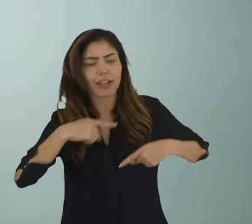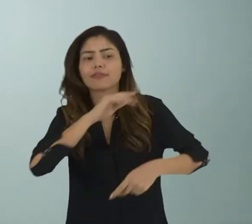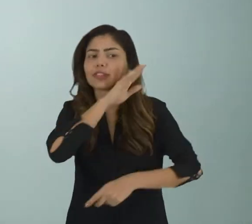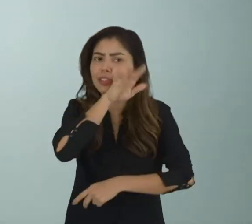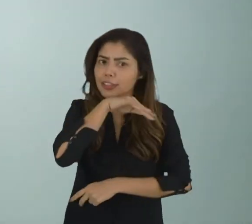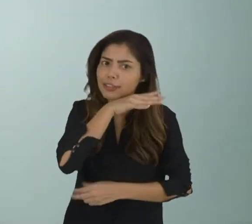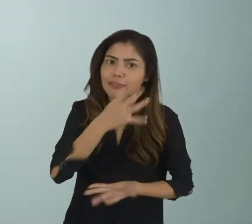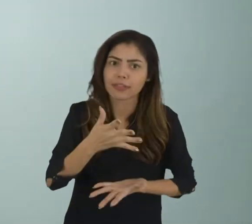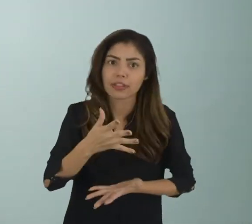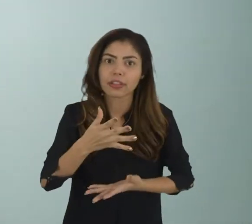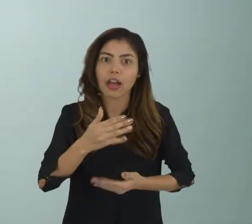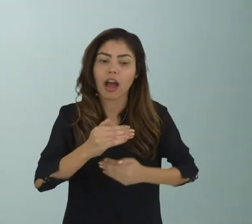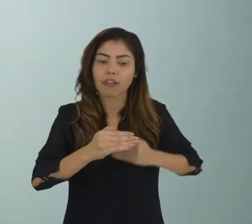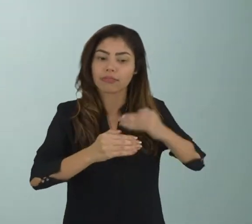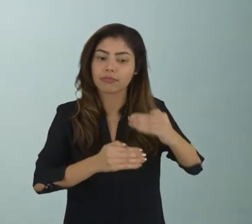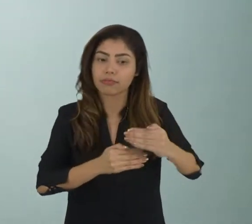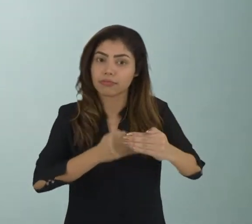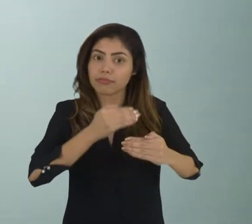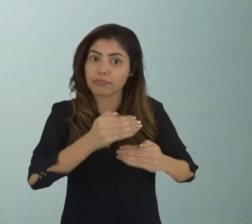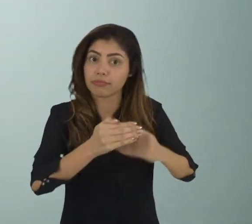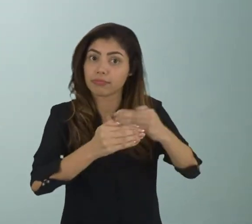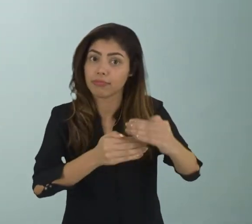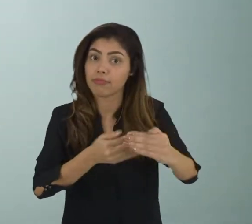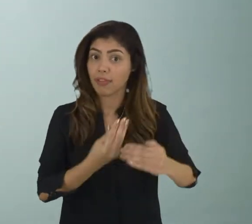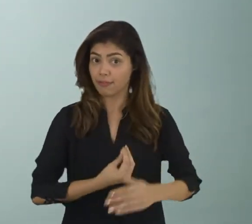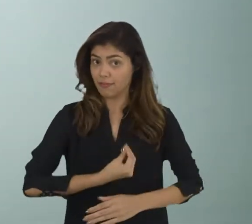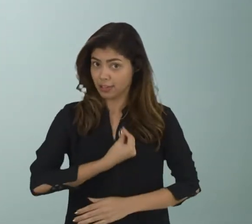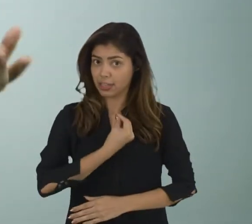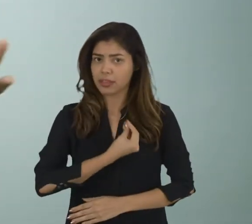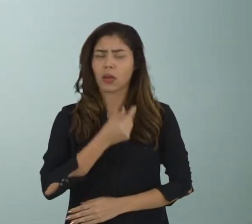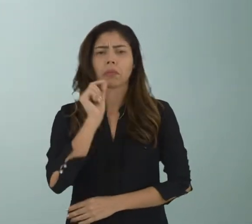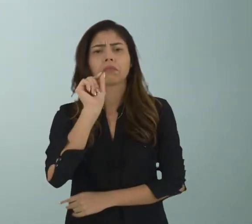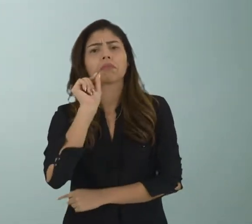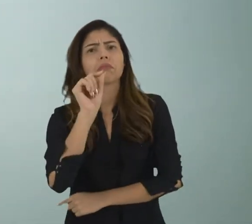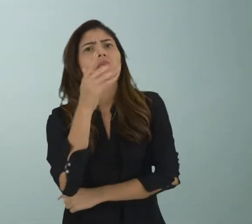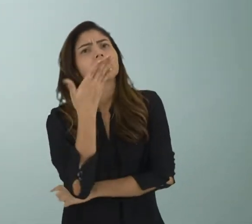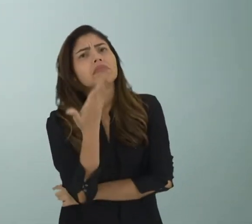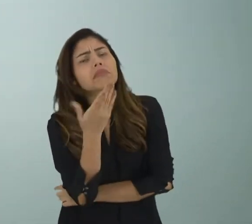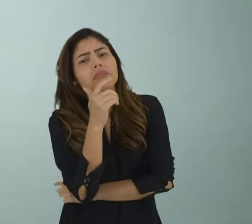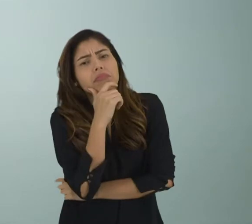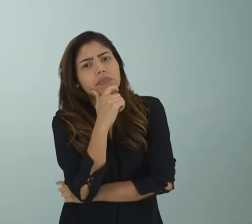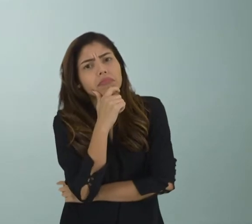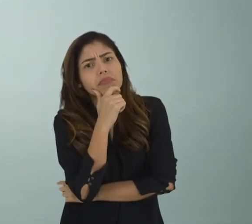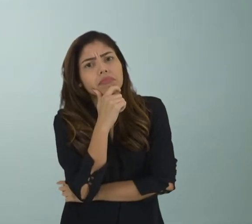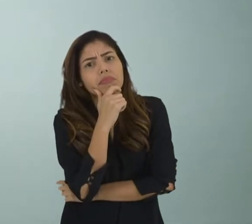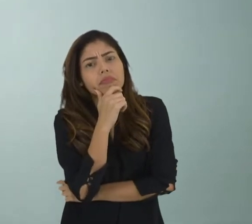É o ciclo de vida. O que será o ciclo de vida?